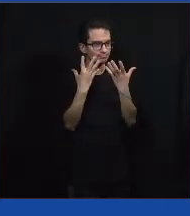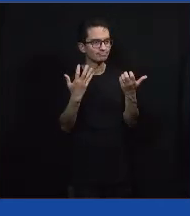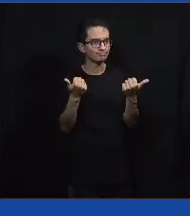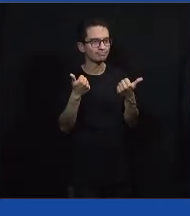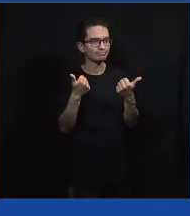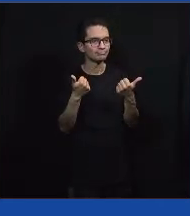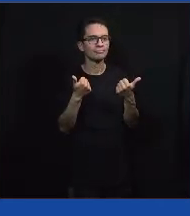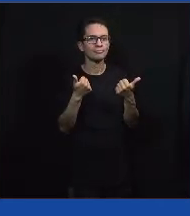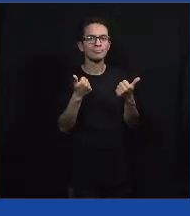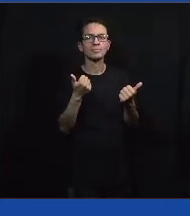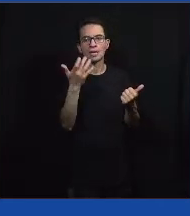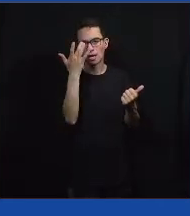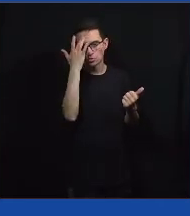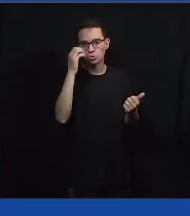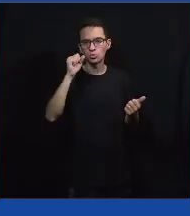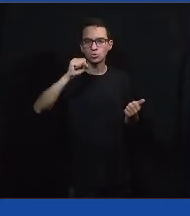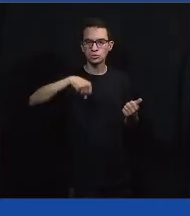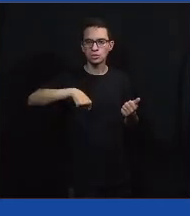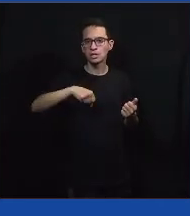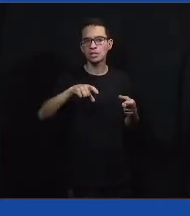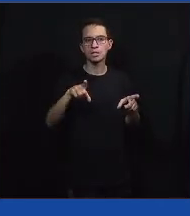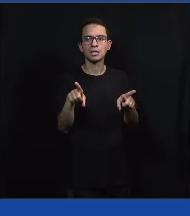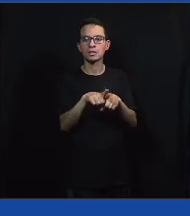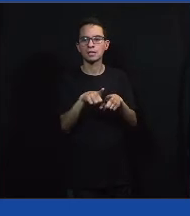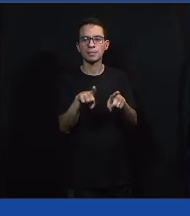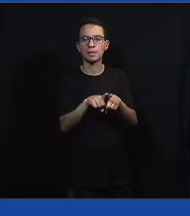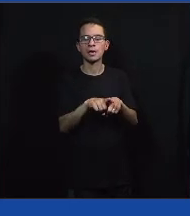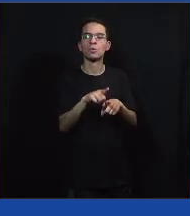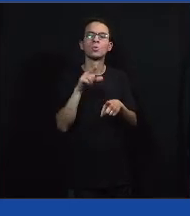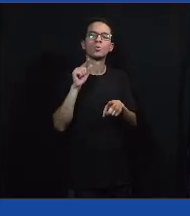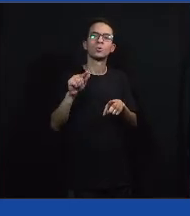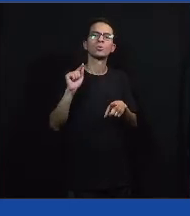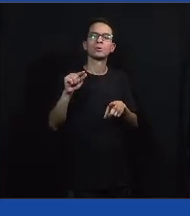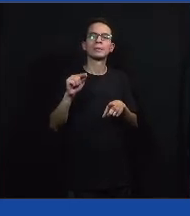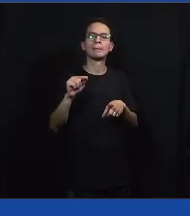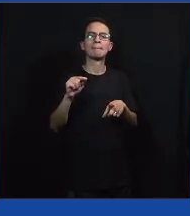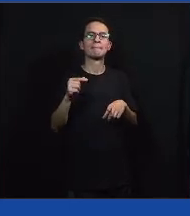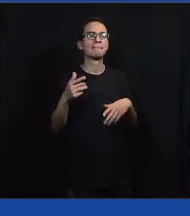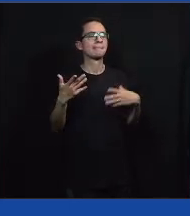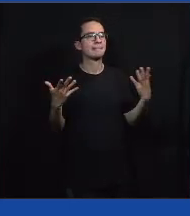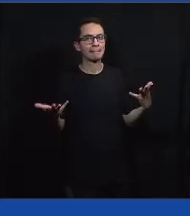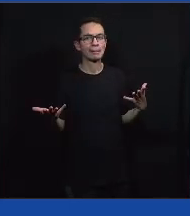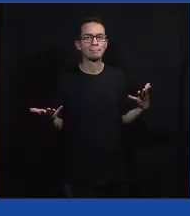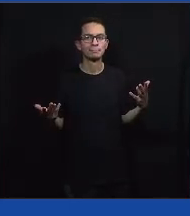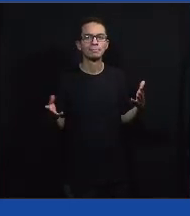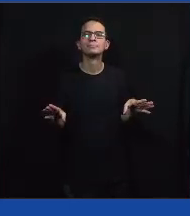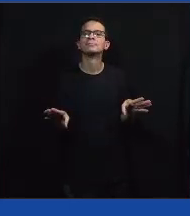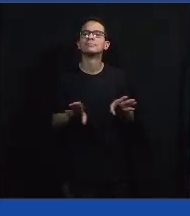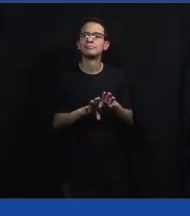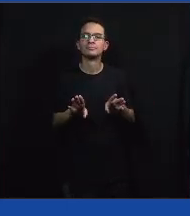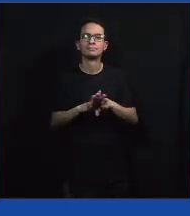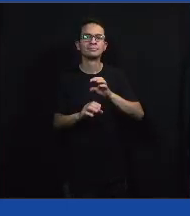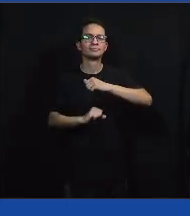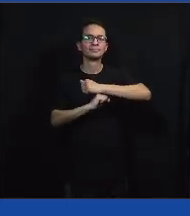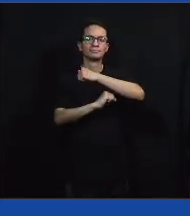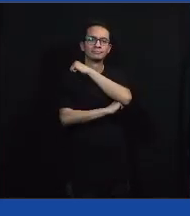Então, acho que seguindo aqui para o próximo, vamos pensar nossa solução de uma forma um pouco mais estruturada. Então, primeiro pensar quais são